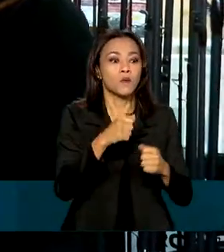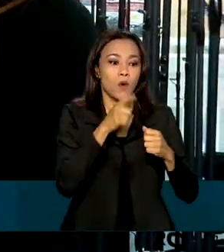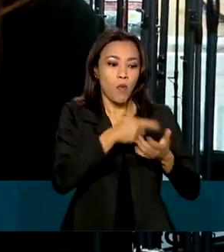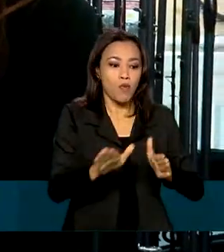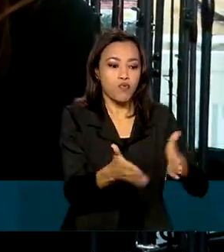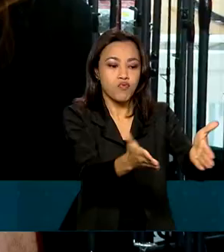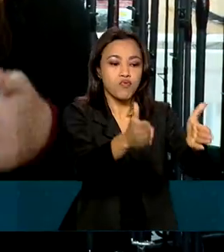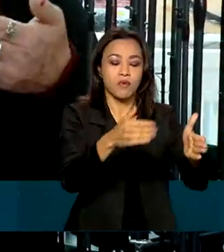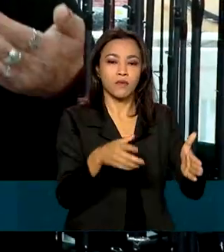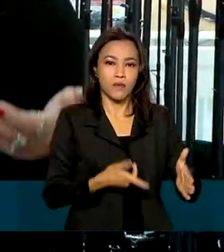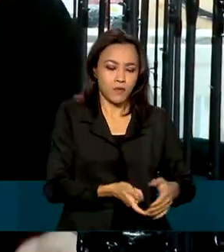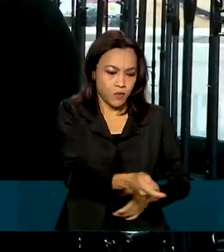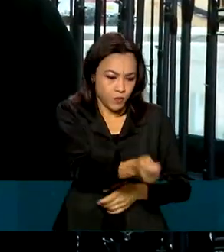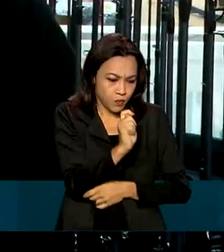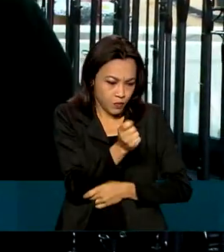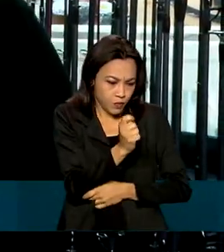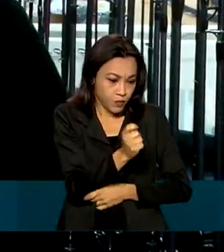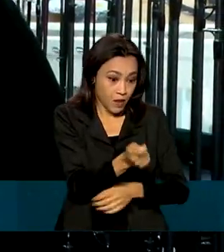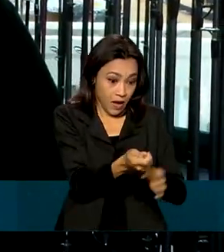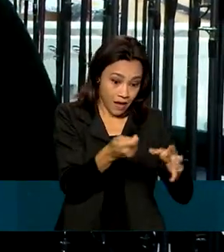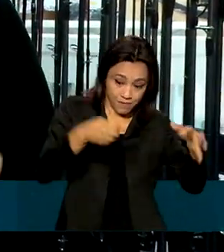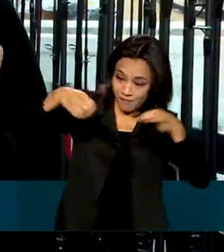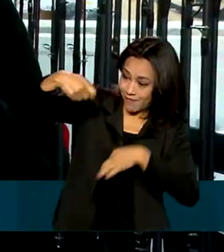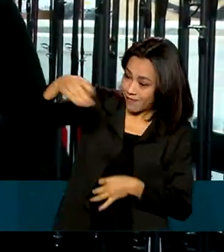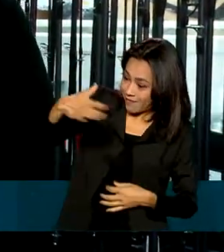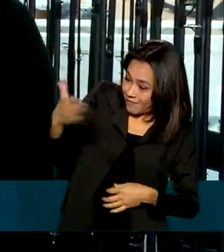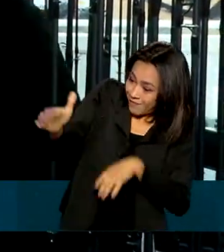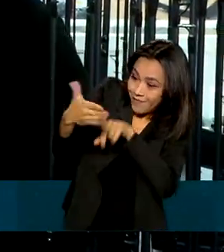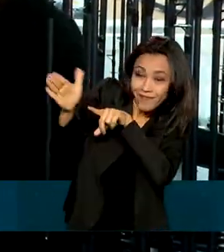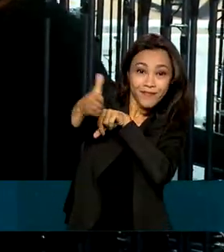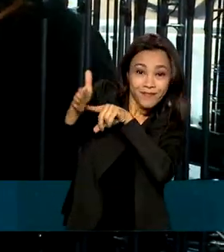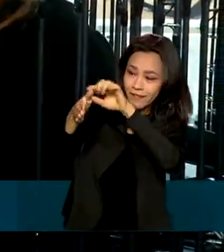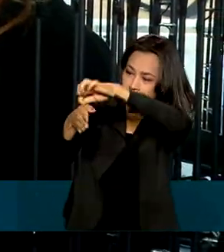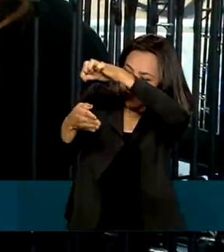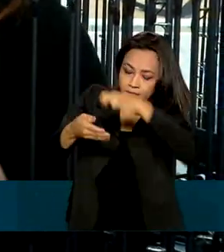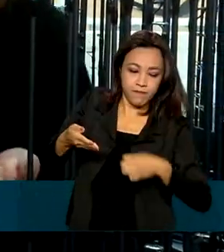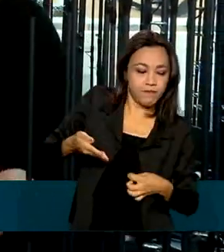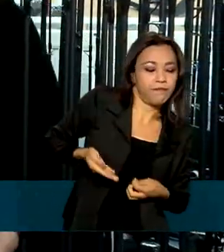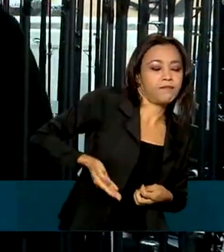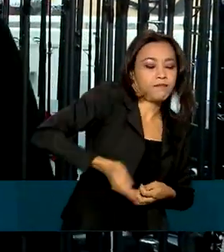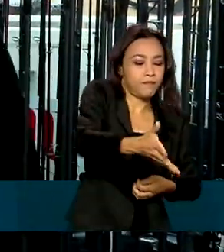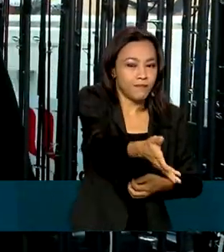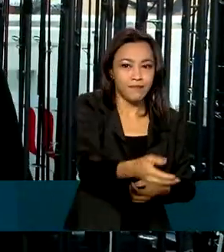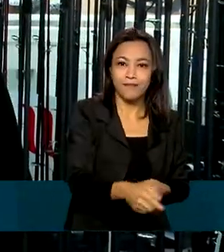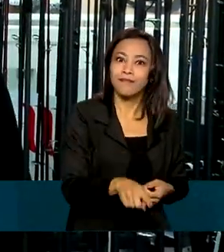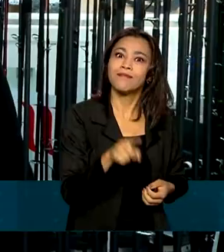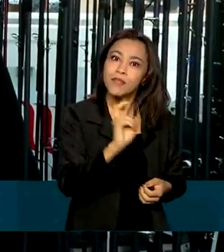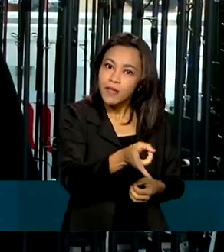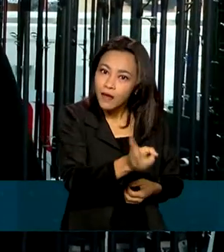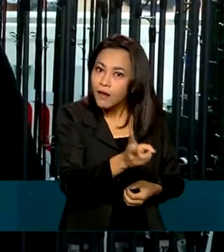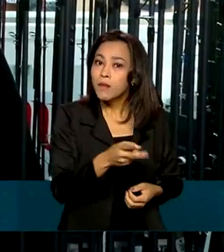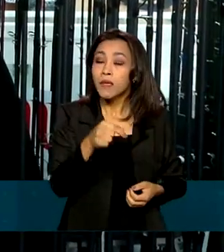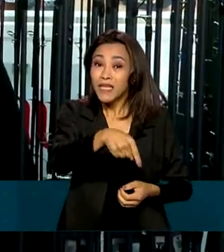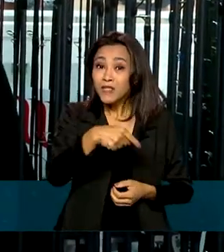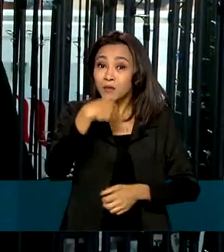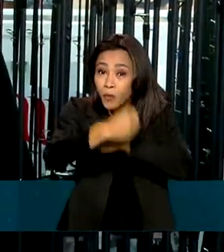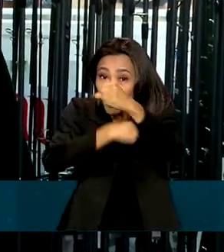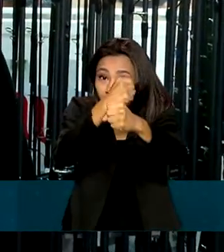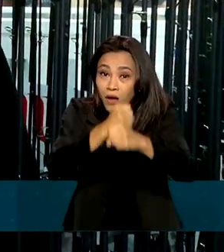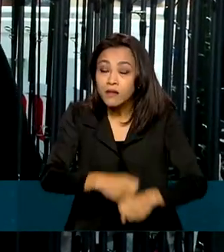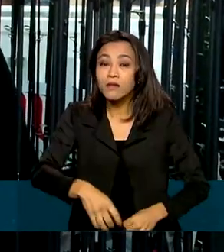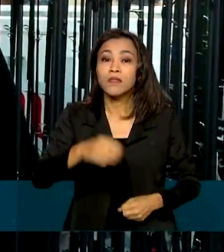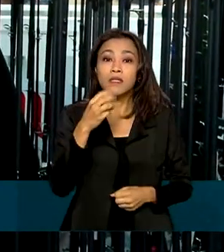peixe capturado é sempre devolvido. Esse tipo de atividade movimenta por ano cerca de 3